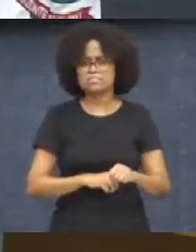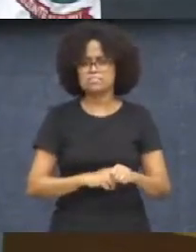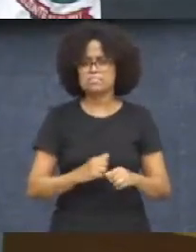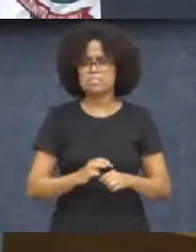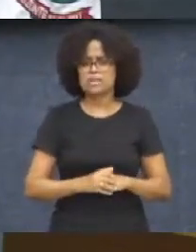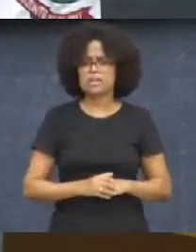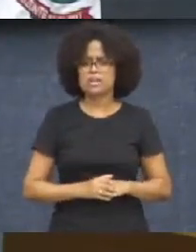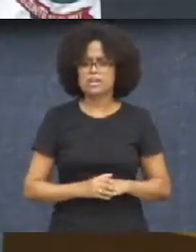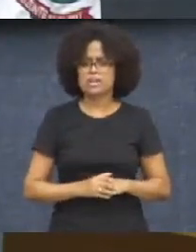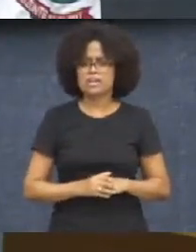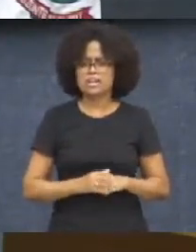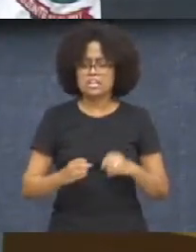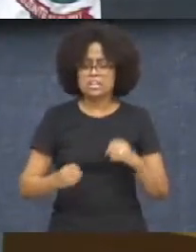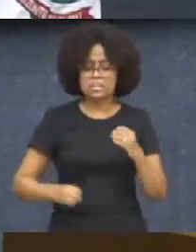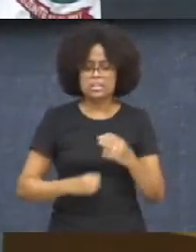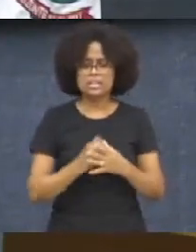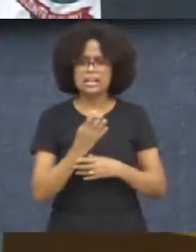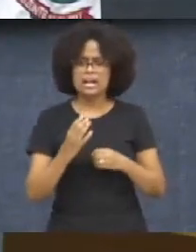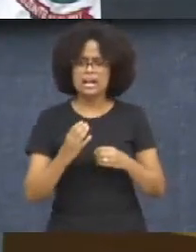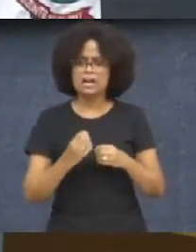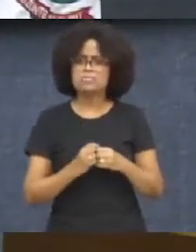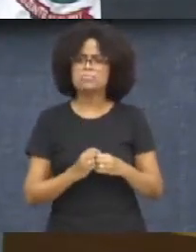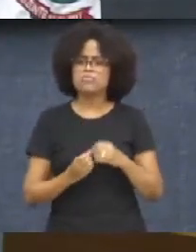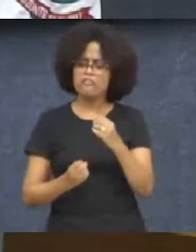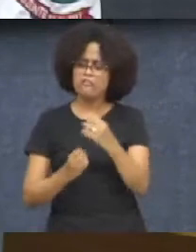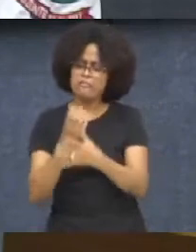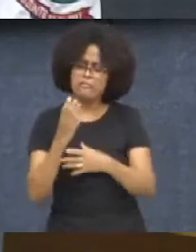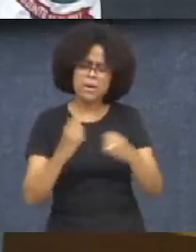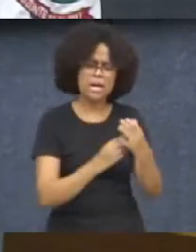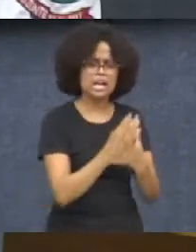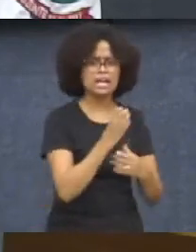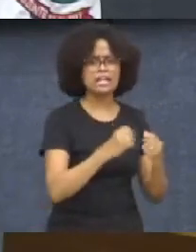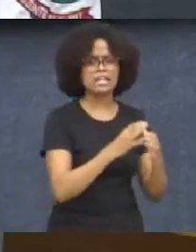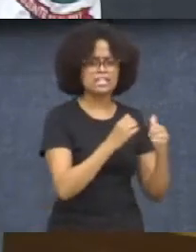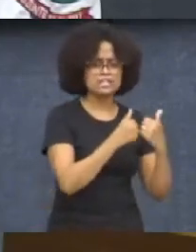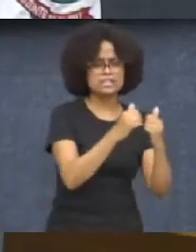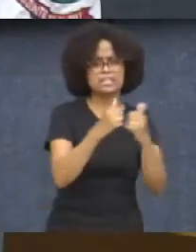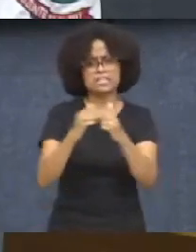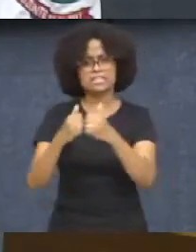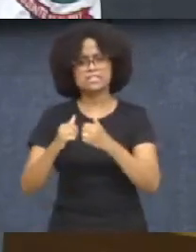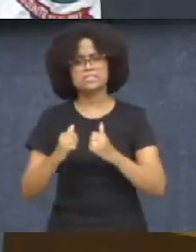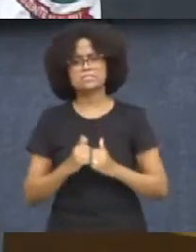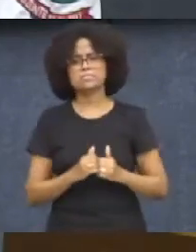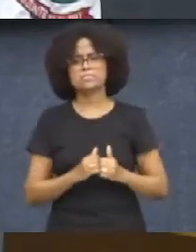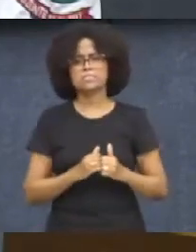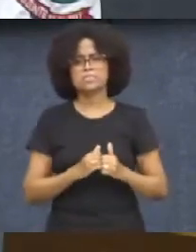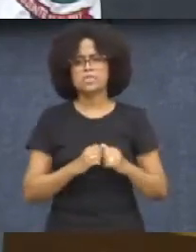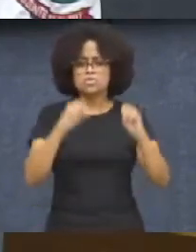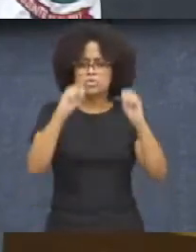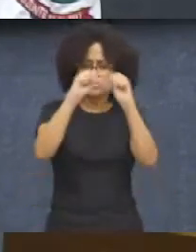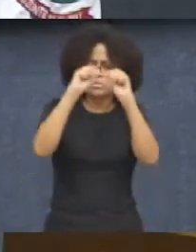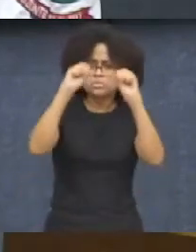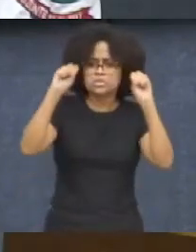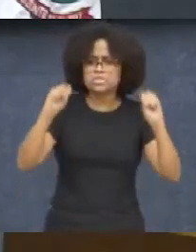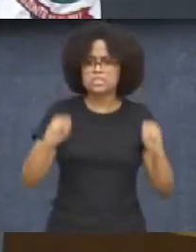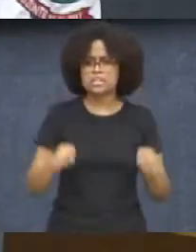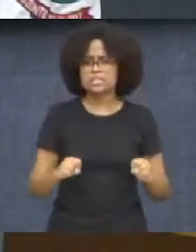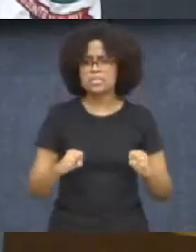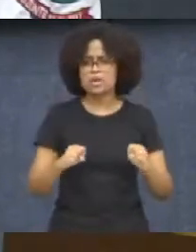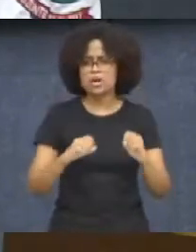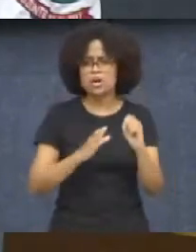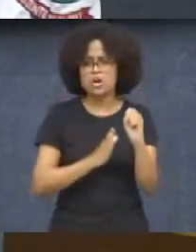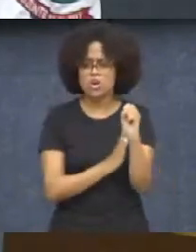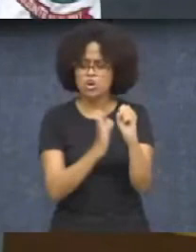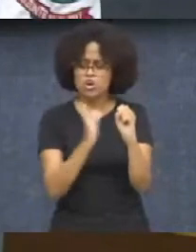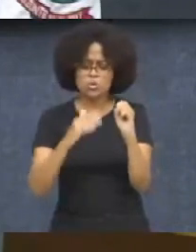mais linhas fracionadas dentro da regionalidade no sistema que é chamado de tronco alimentador. Ou seja,